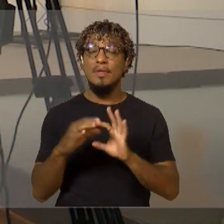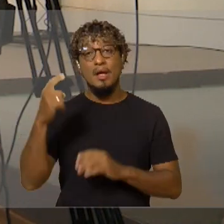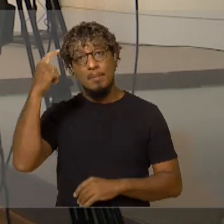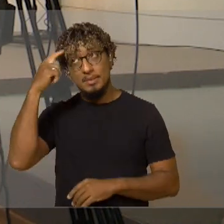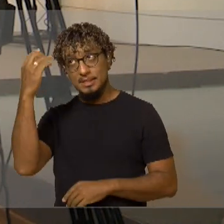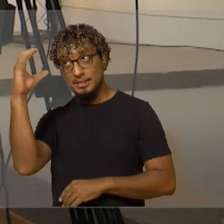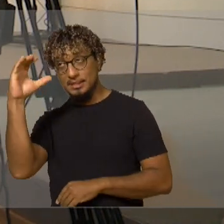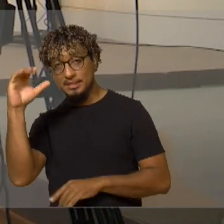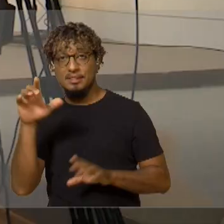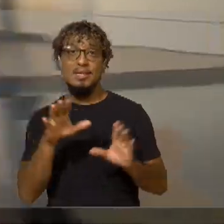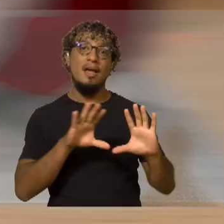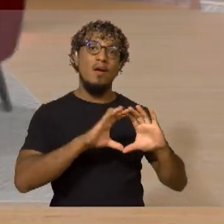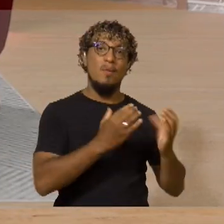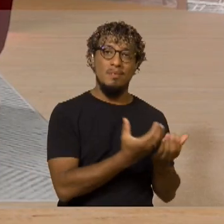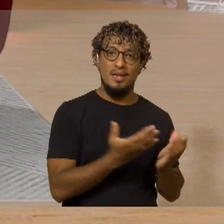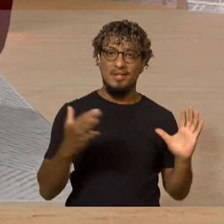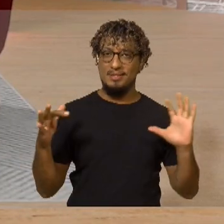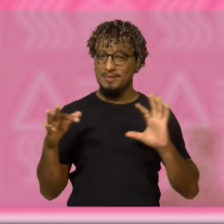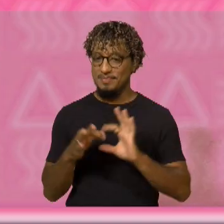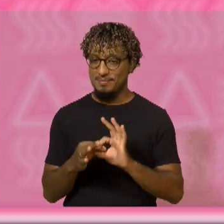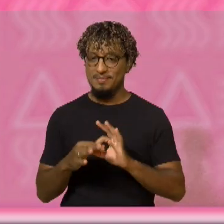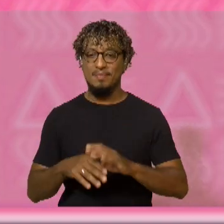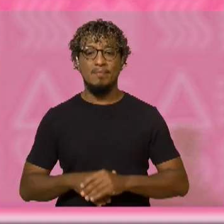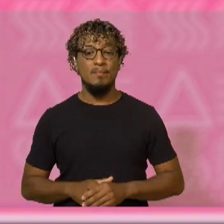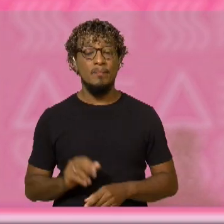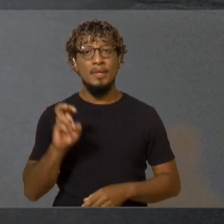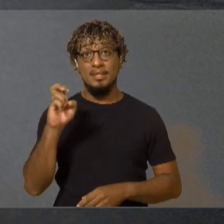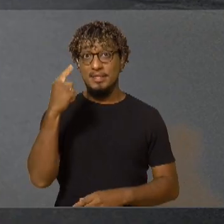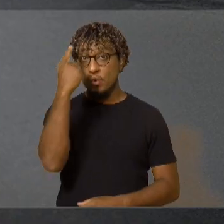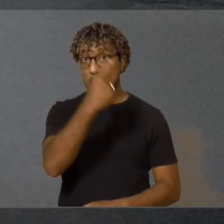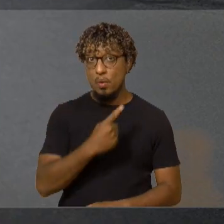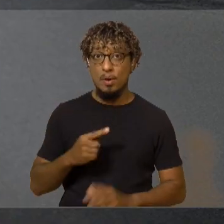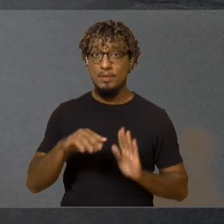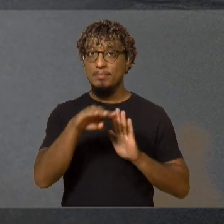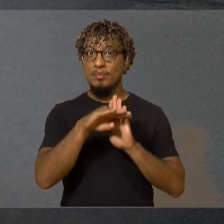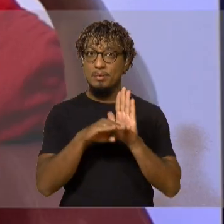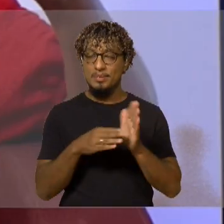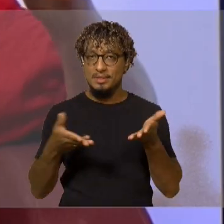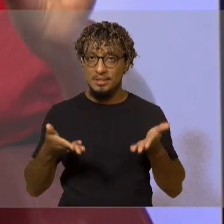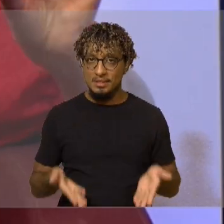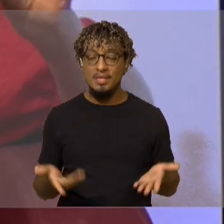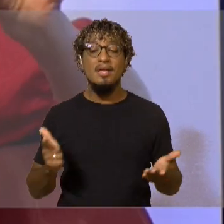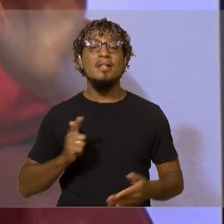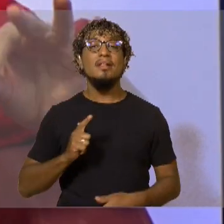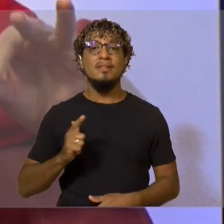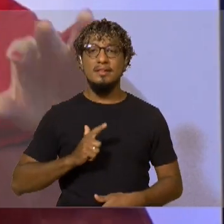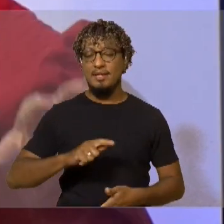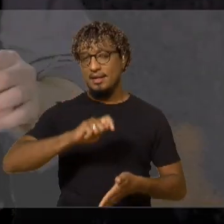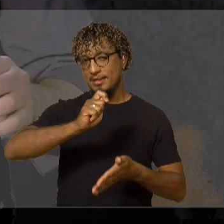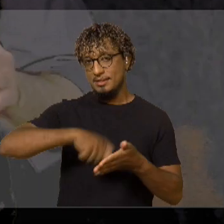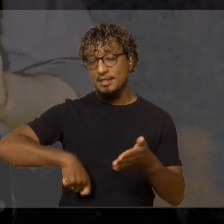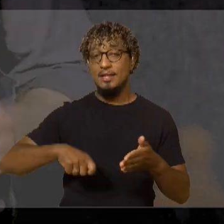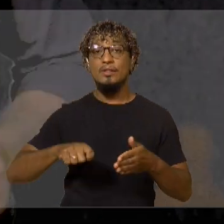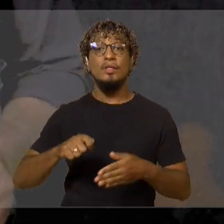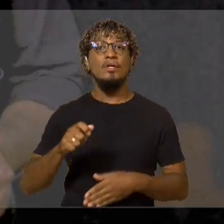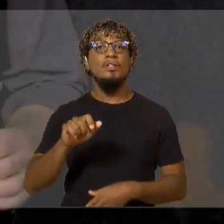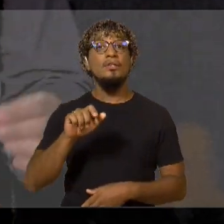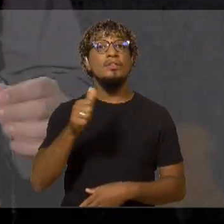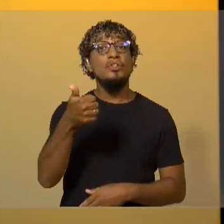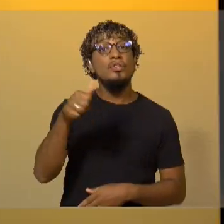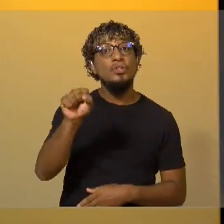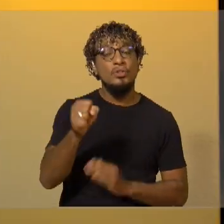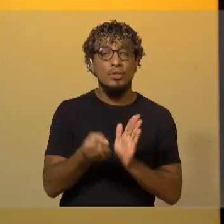pensamento científico e a comunidade. Com cinco horas de programação local, a TV assina hoje 18 produções, entre